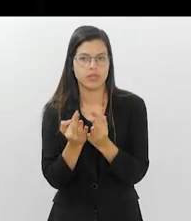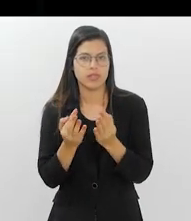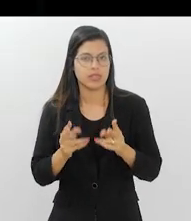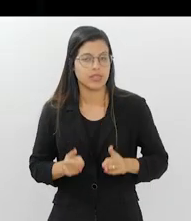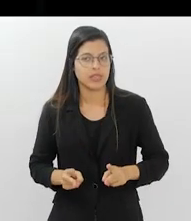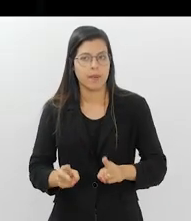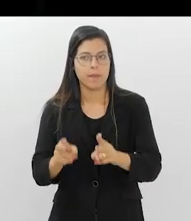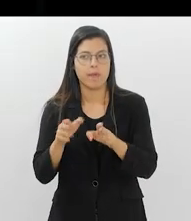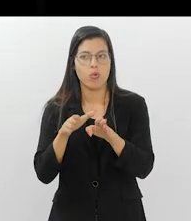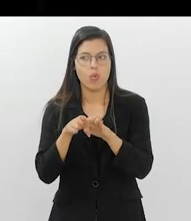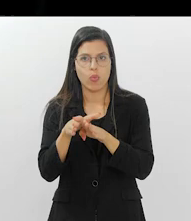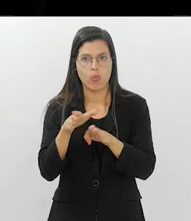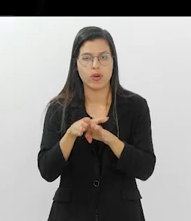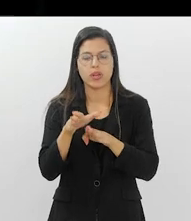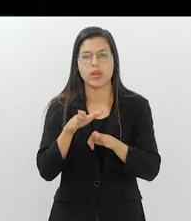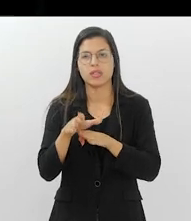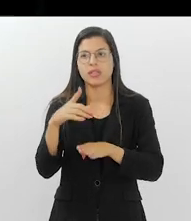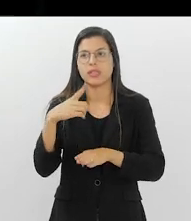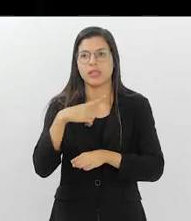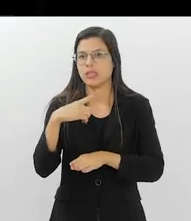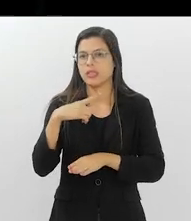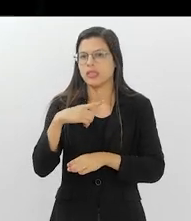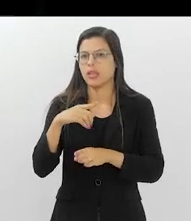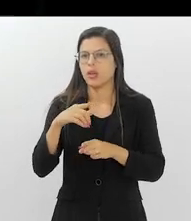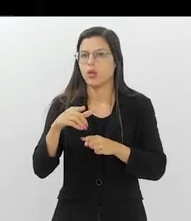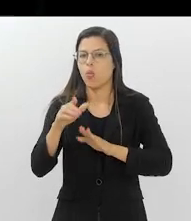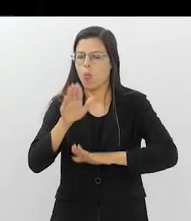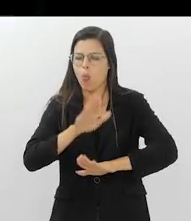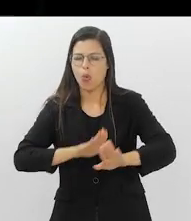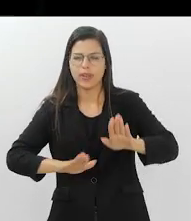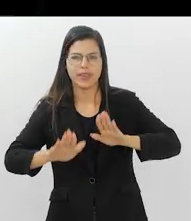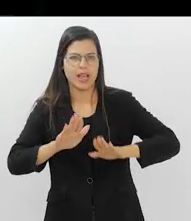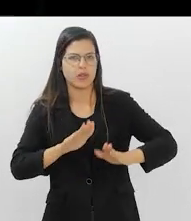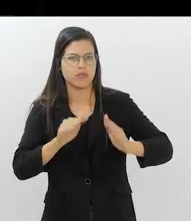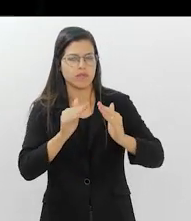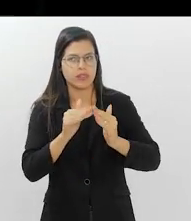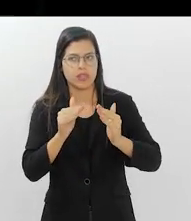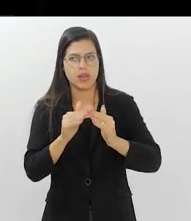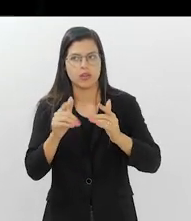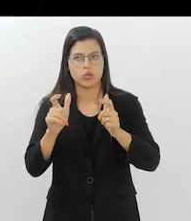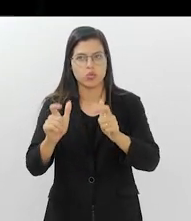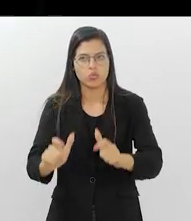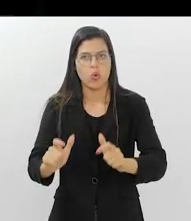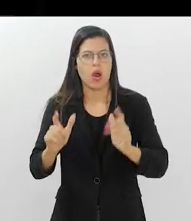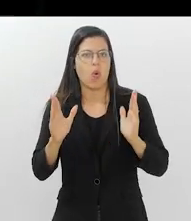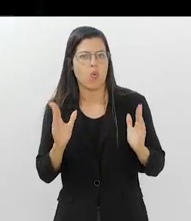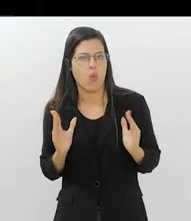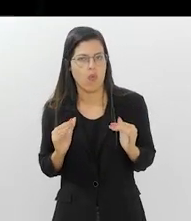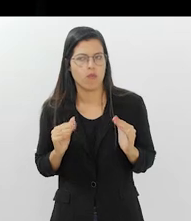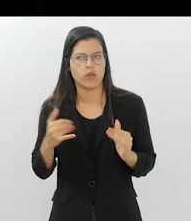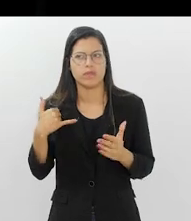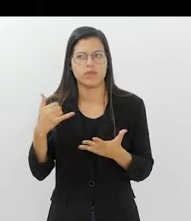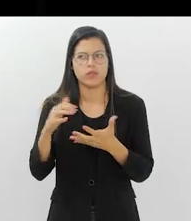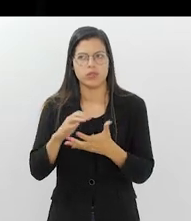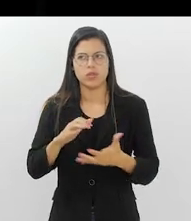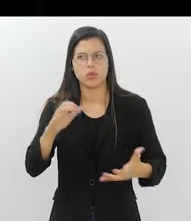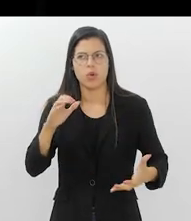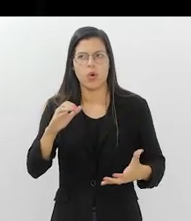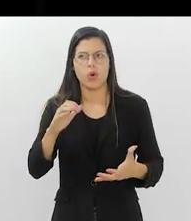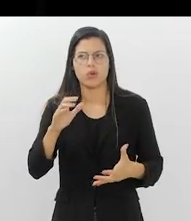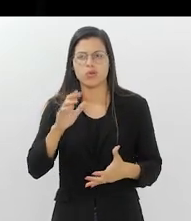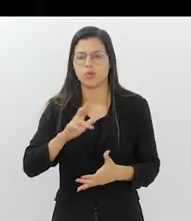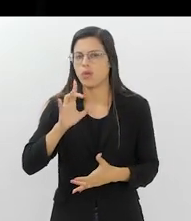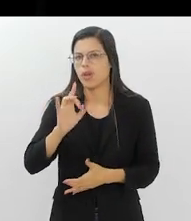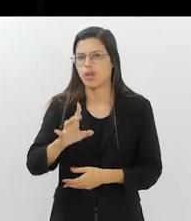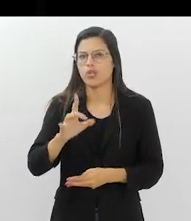sempre orienta de ter realmente todo um cuidado em casa, num ambiente propício para os idosos, não só a